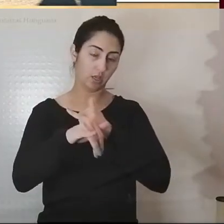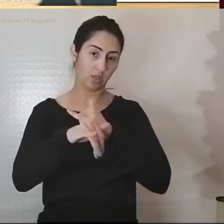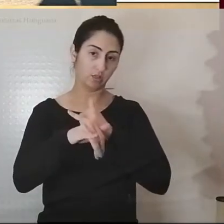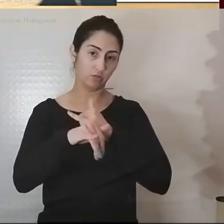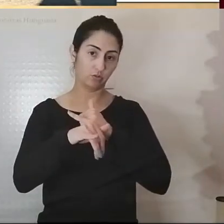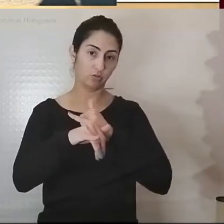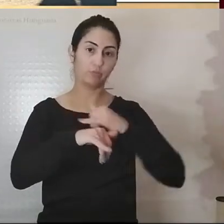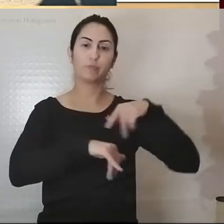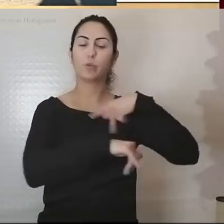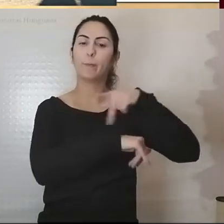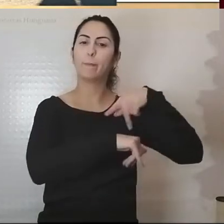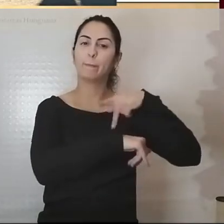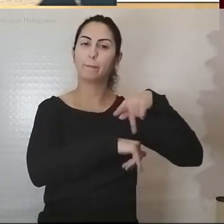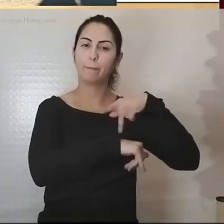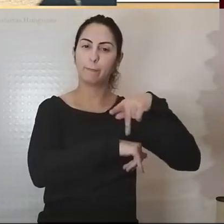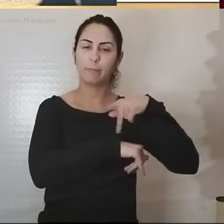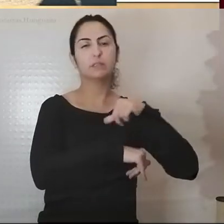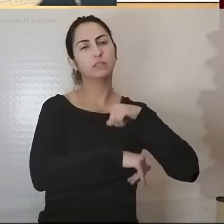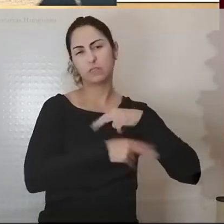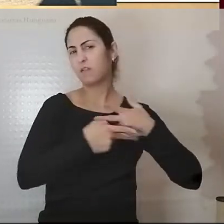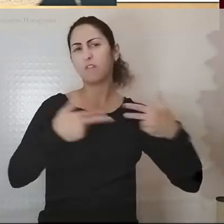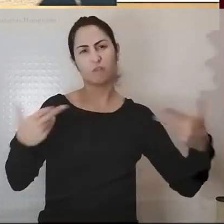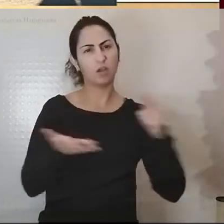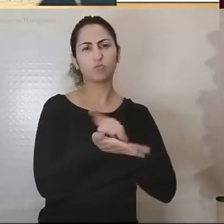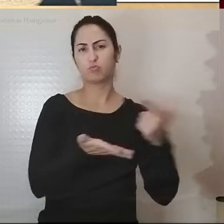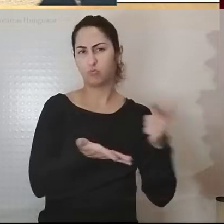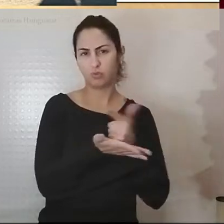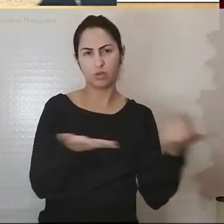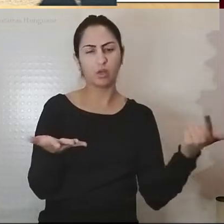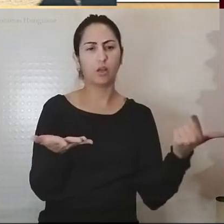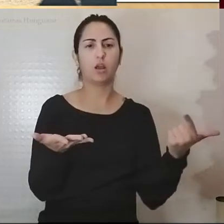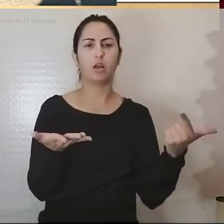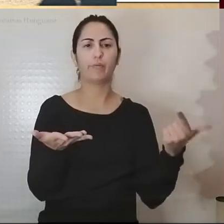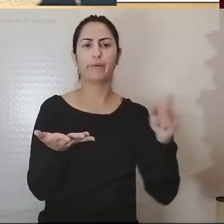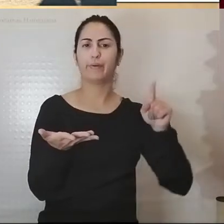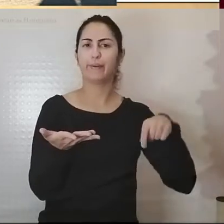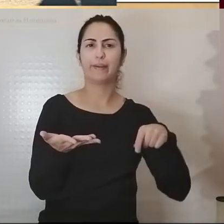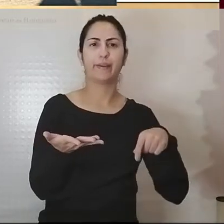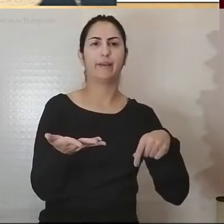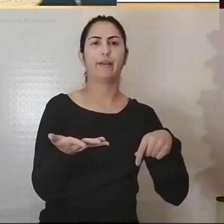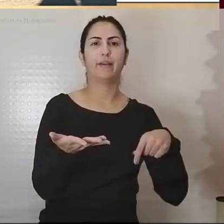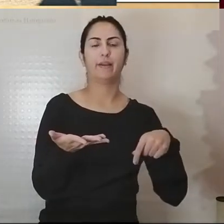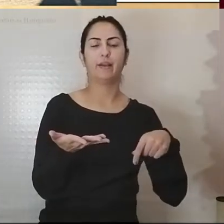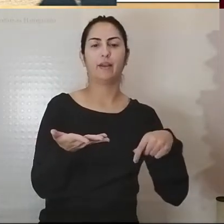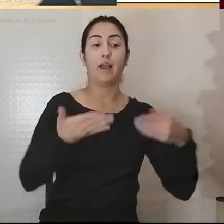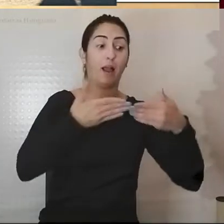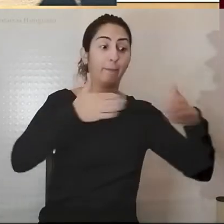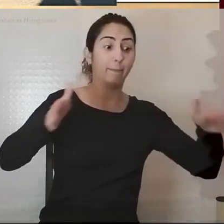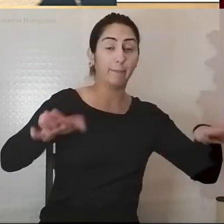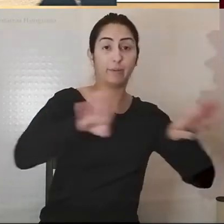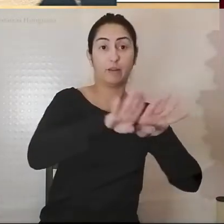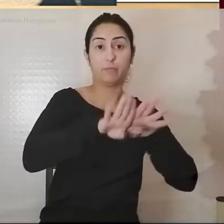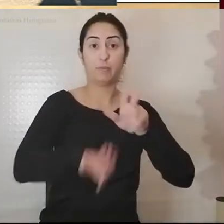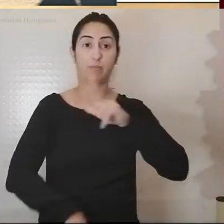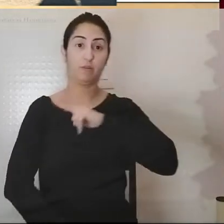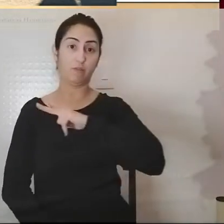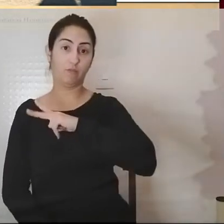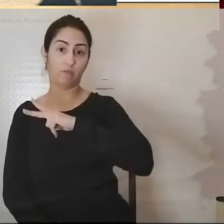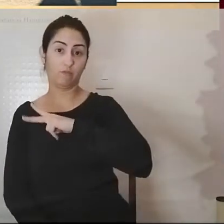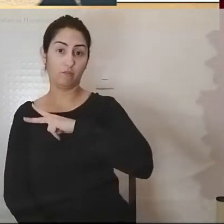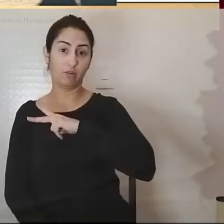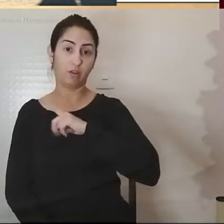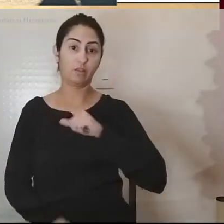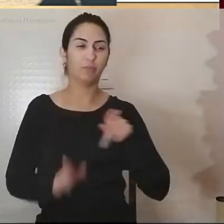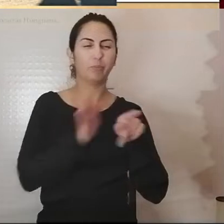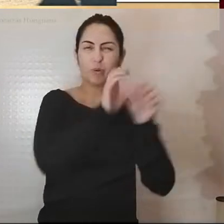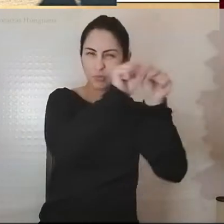existem vários jornais públicos, privados, considerados mais do